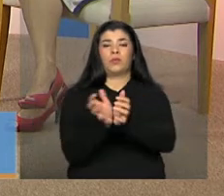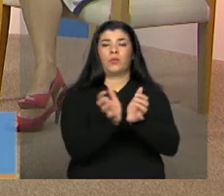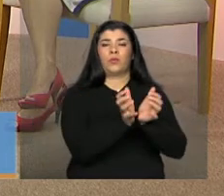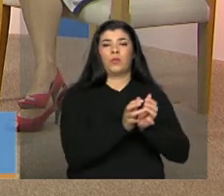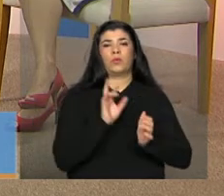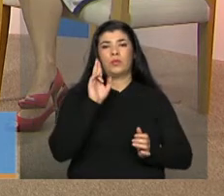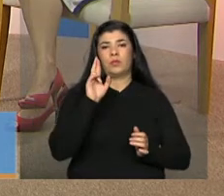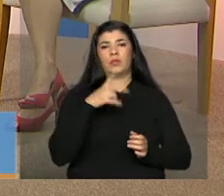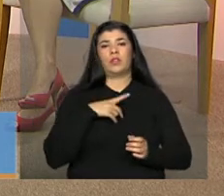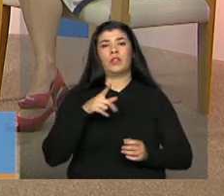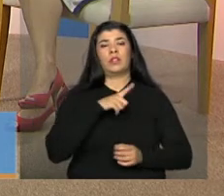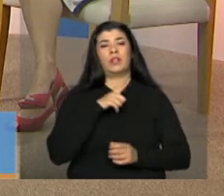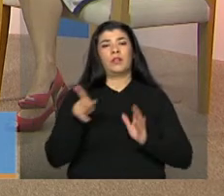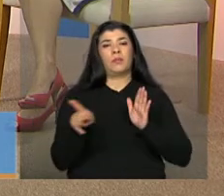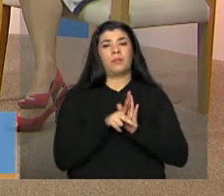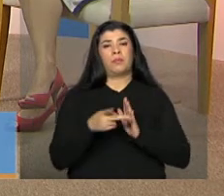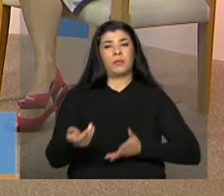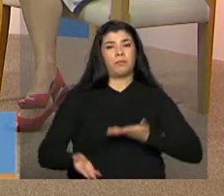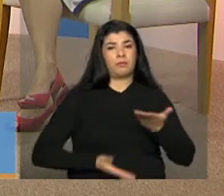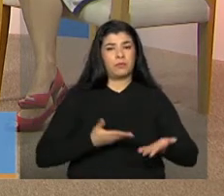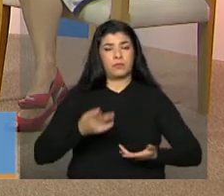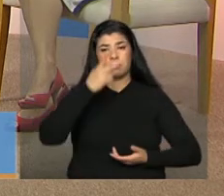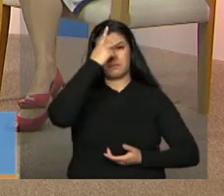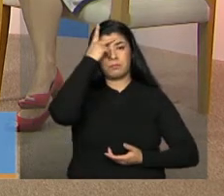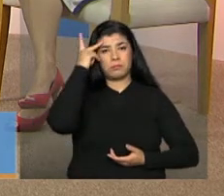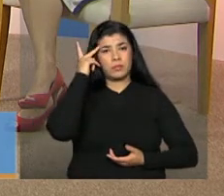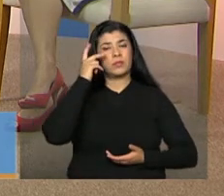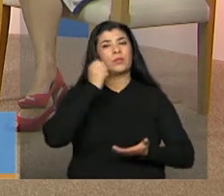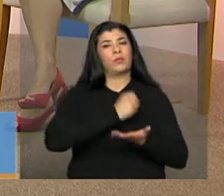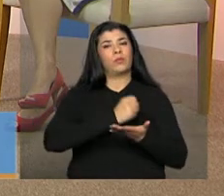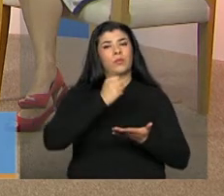as equipes de referência são aquelas constituídas por servidores efetivos,